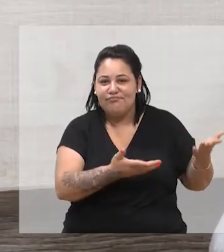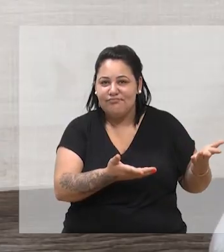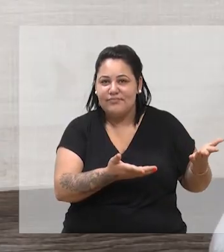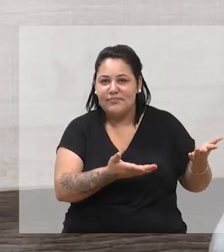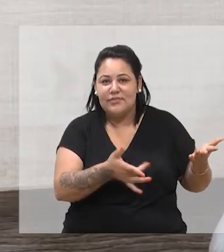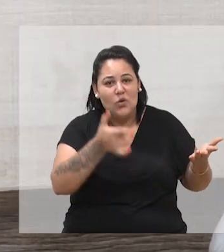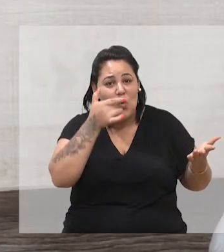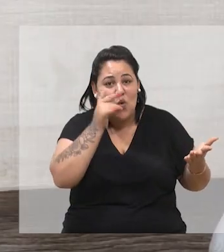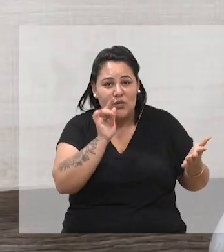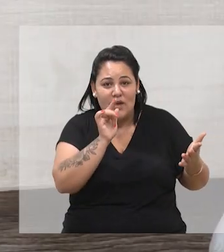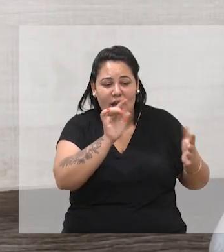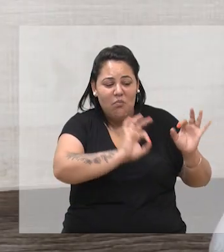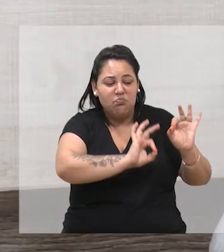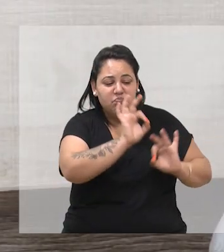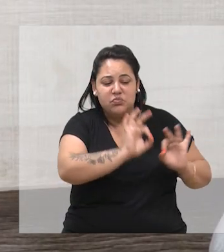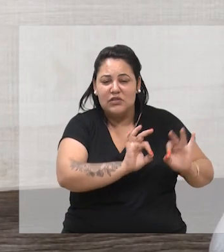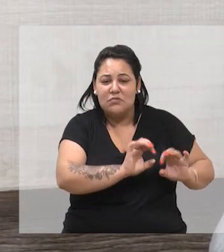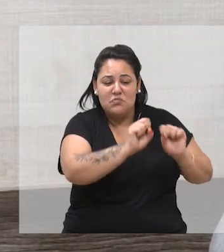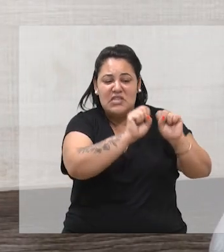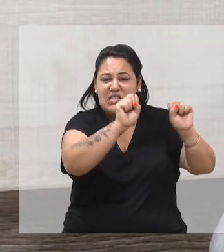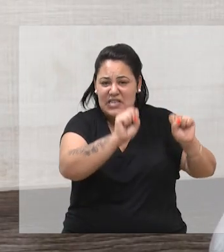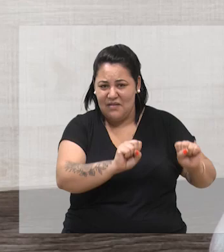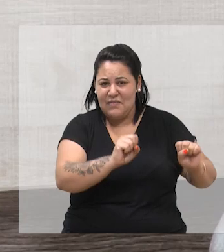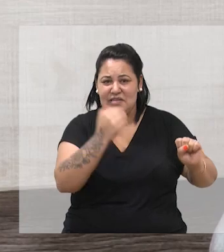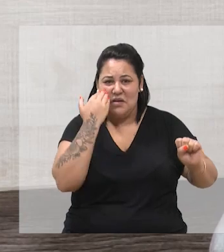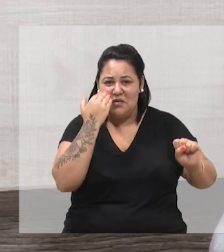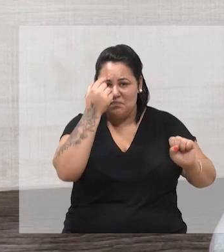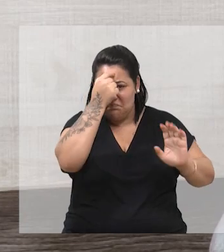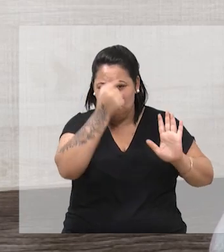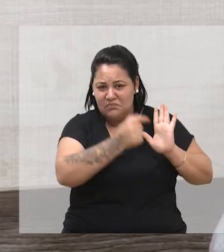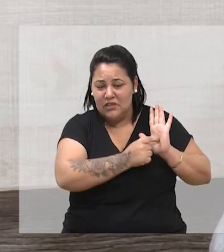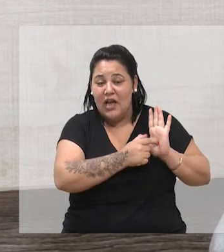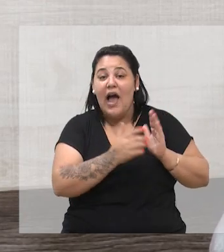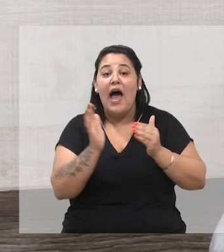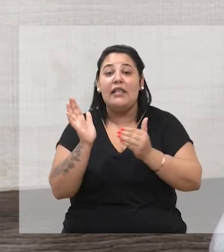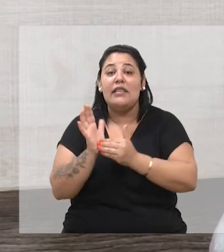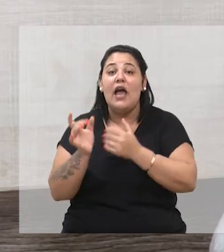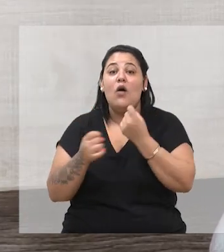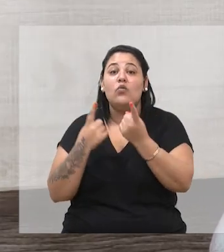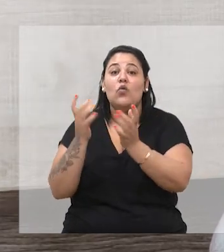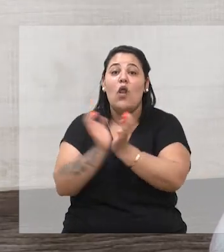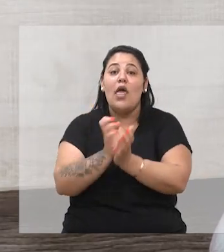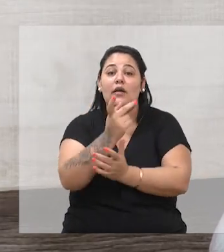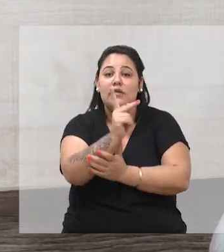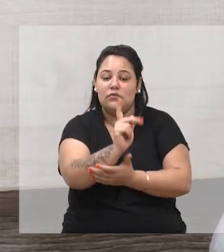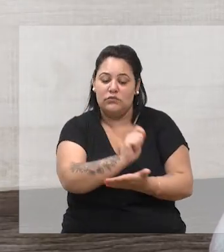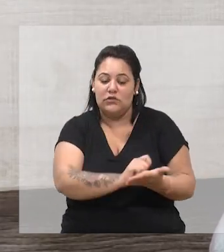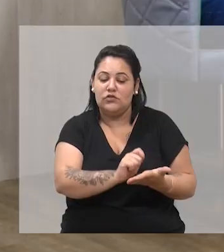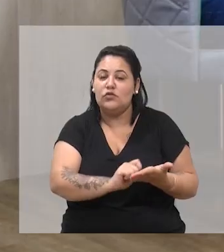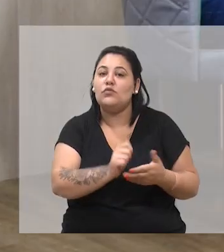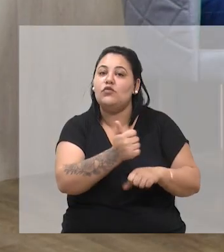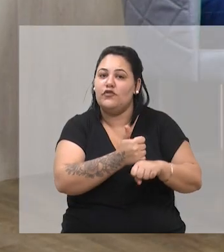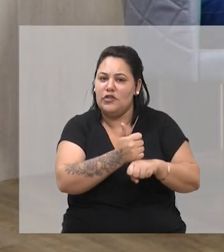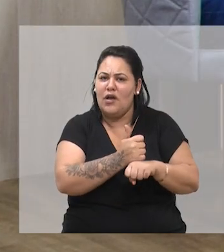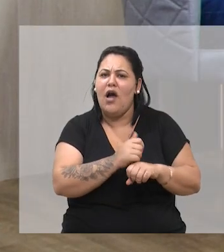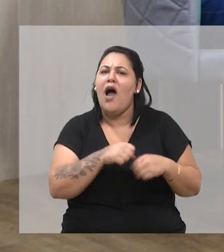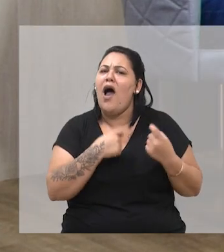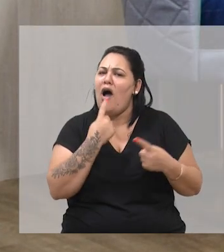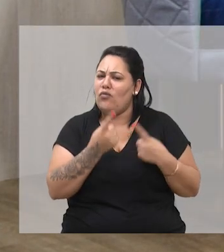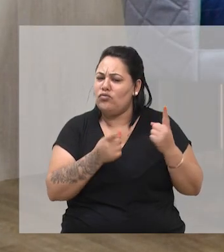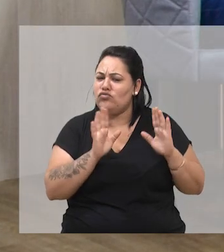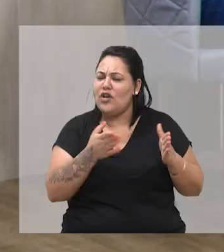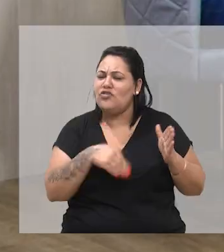tá aqui, né, uma atividade à parte, né, estaremos na feira, com certeza. espécie de para-feira. Temos que